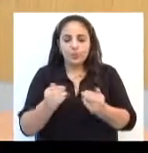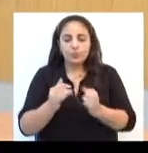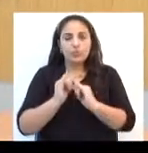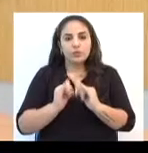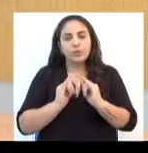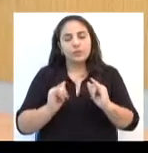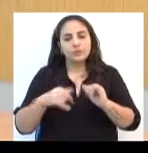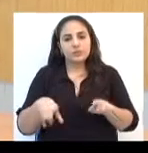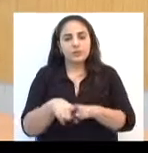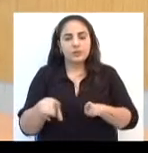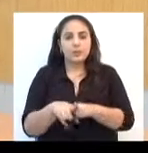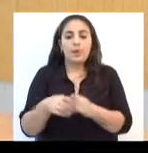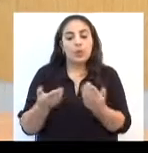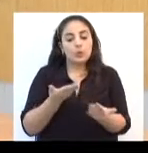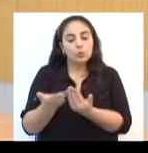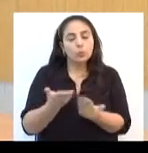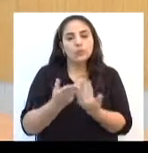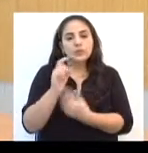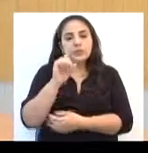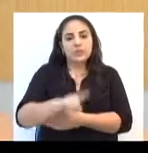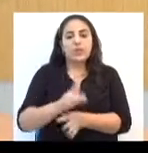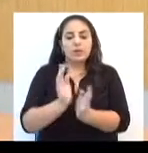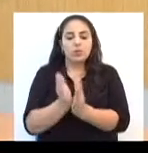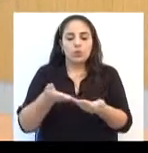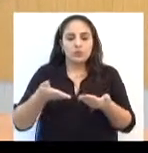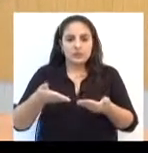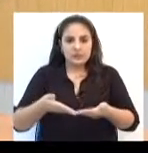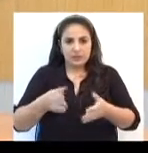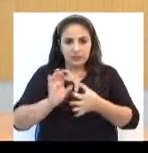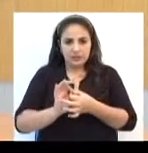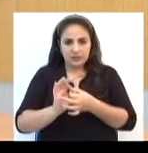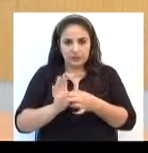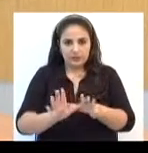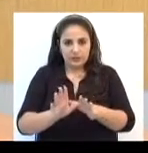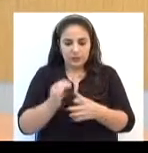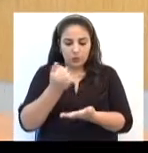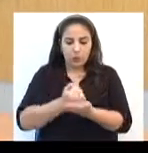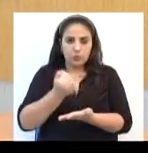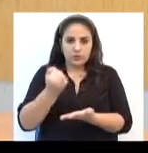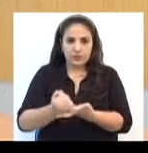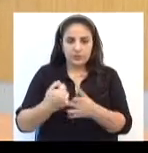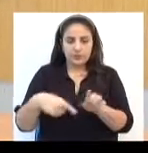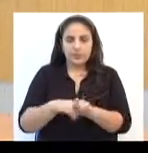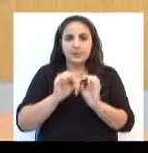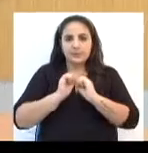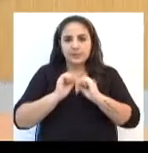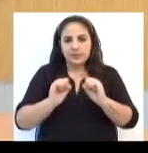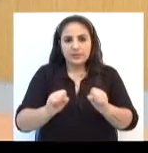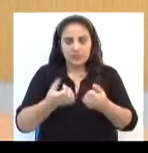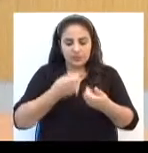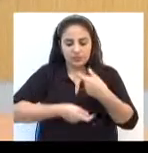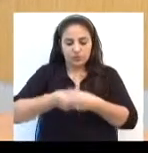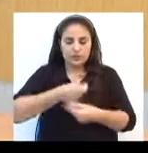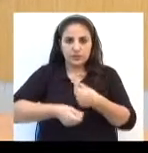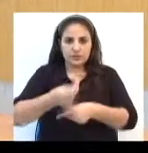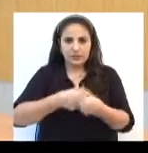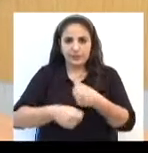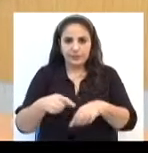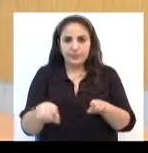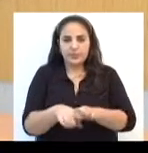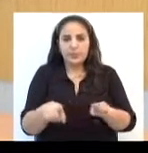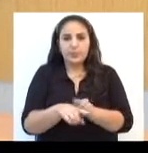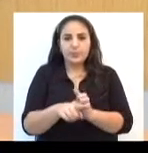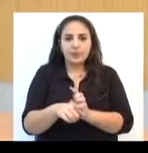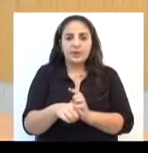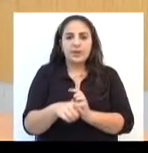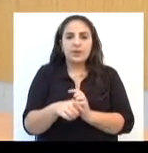de informações. A dúvida é com a Comissão de Licitações e Contratos da Secretaria de Administração.